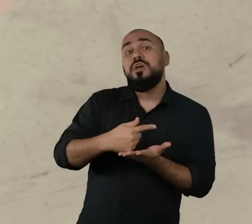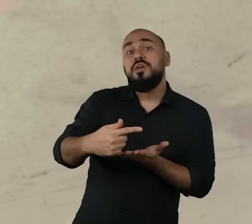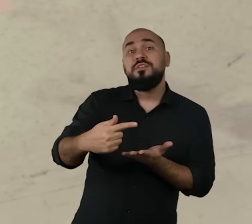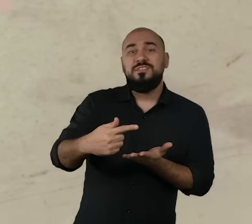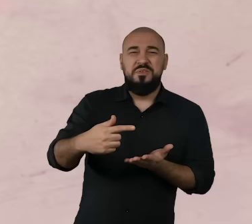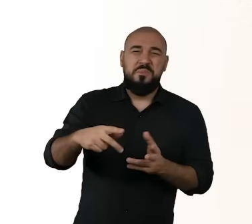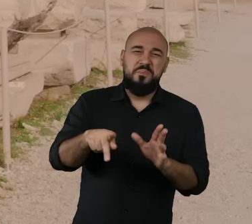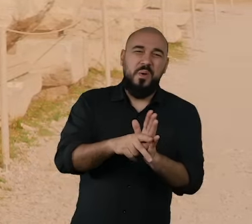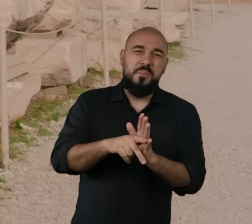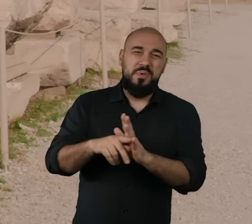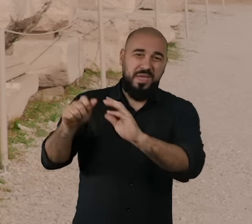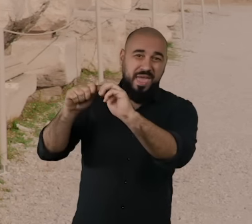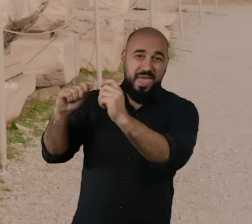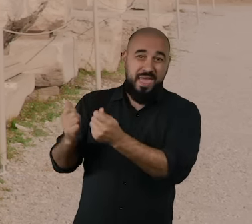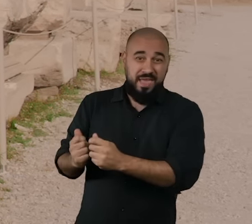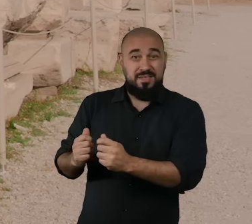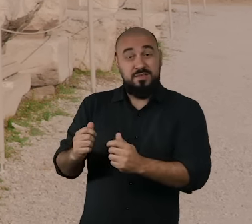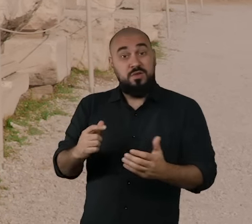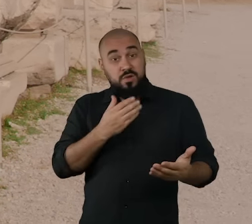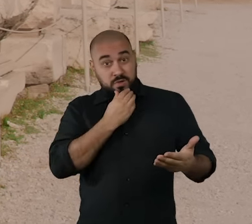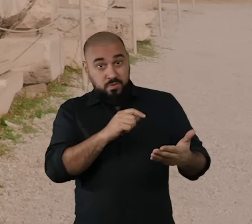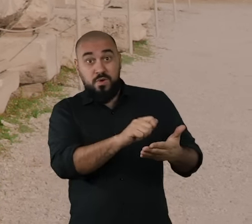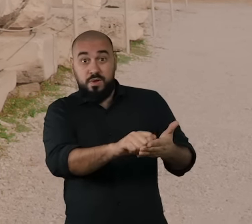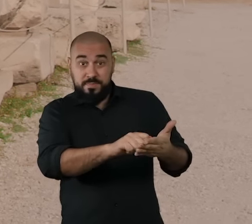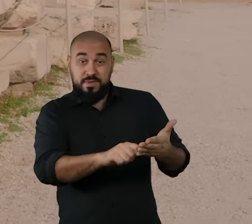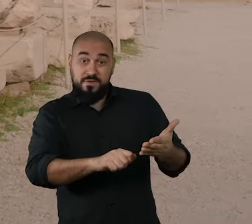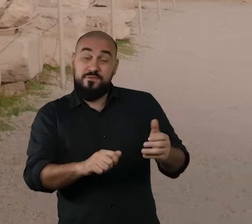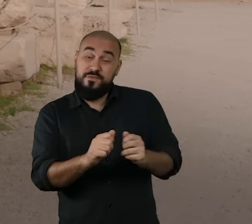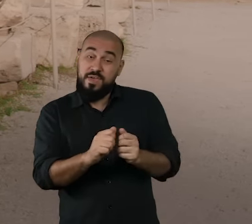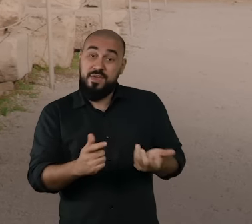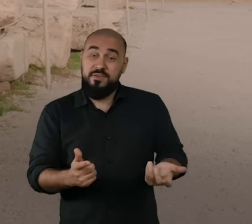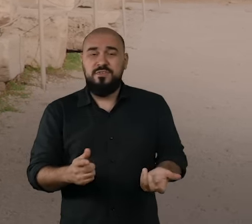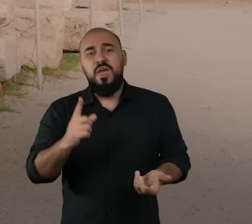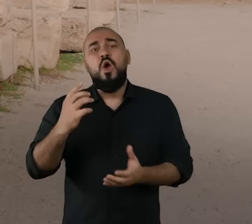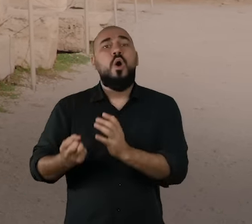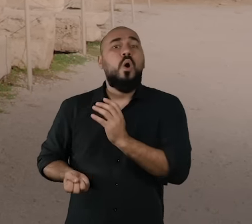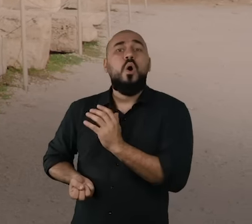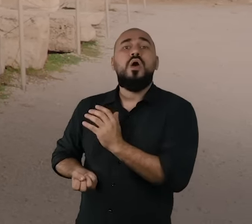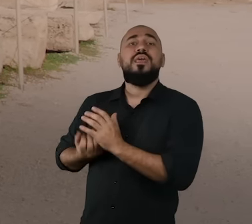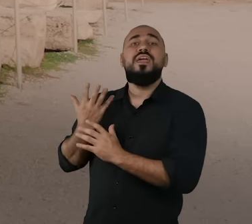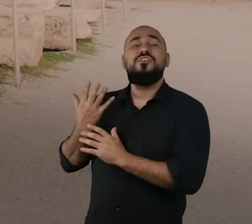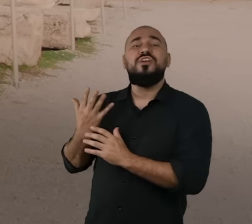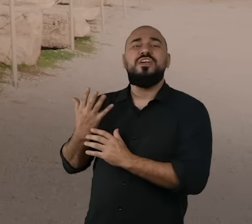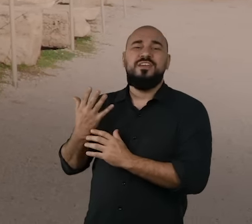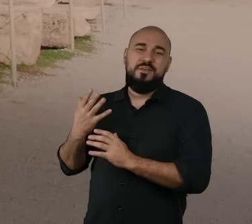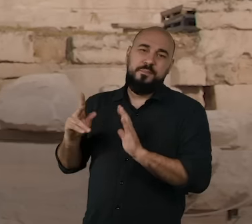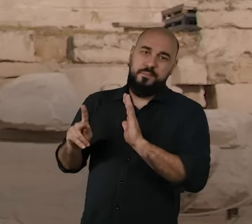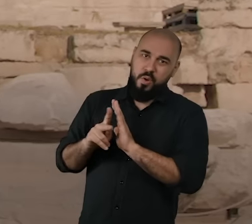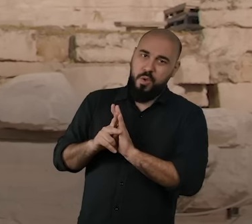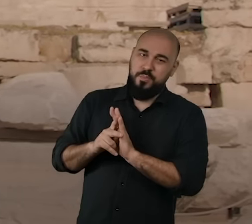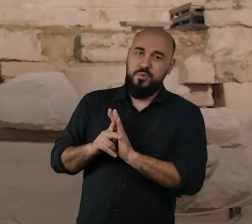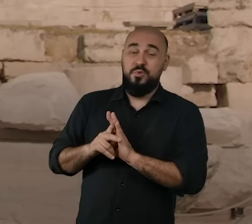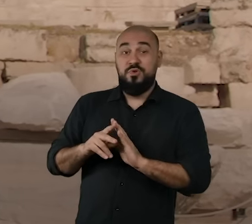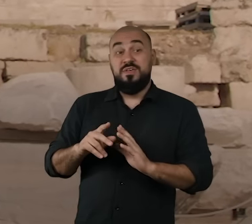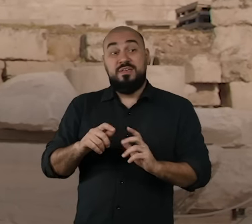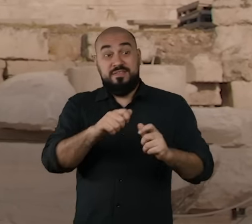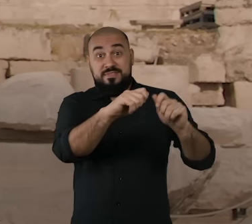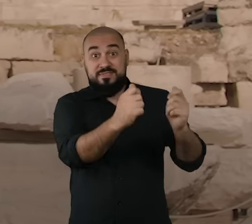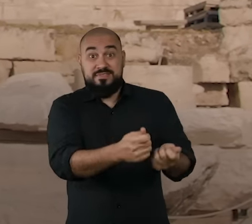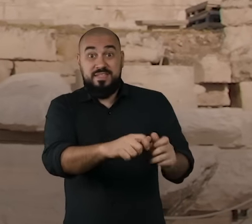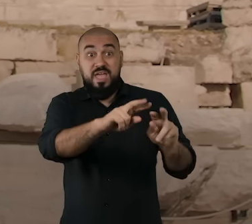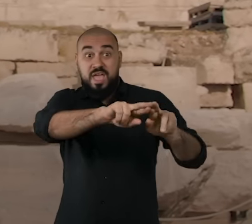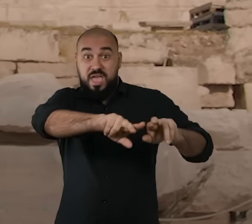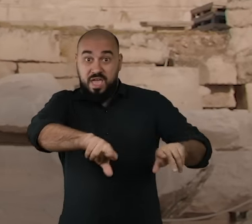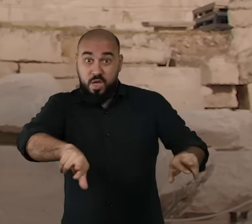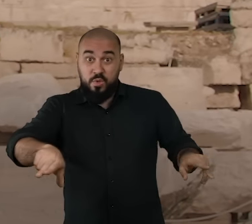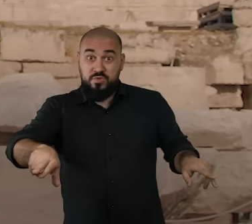Isso mesmo que você ouviu. A Gênese ou a origem dos Deuses. Porque, diferente do Deus da Bíblia, os Deuses do Olimpo